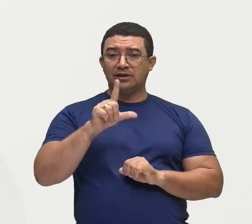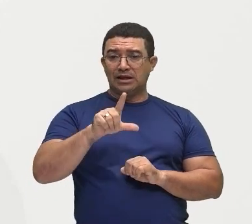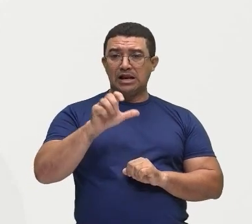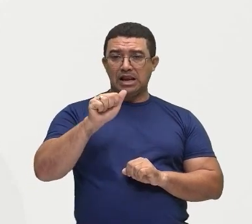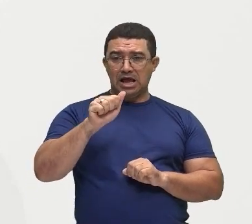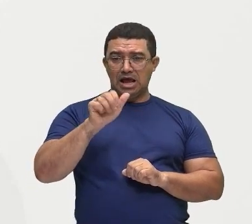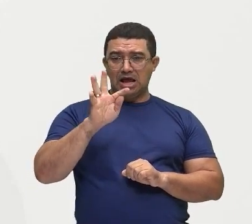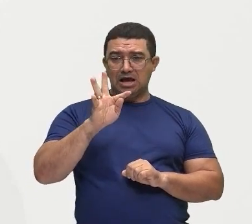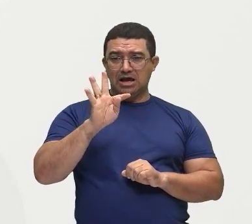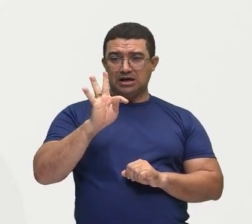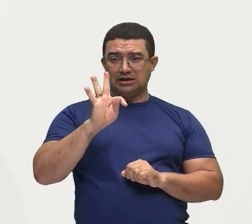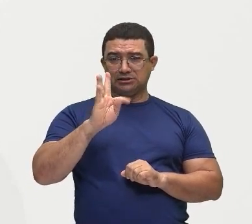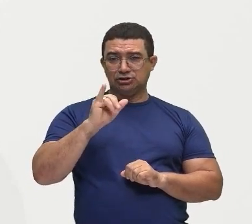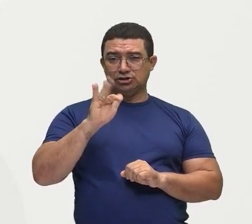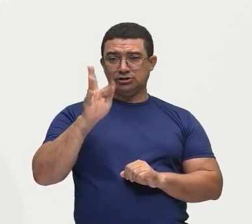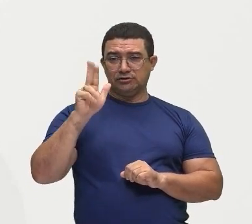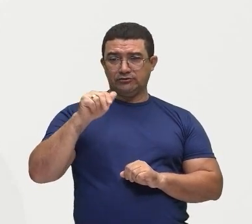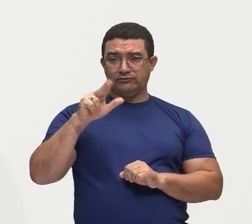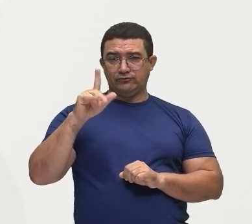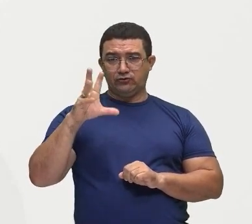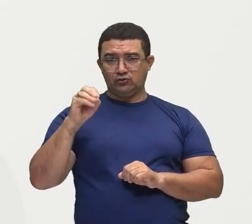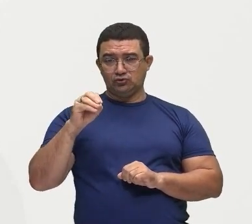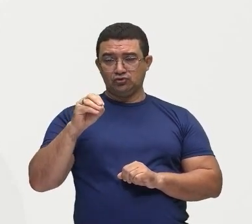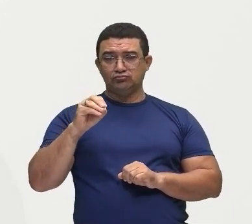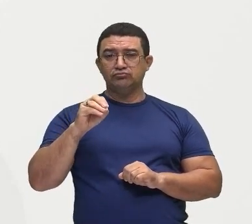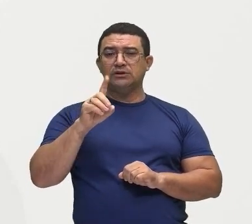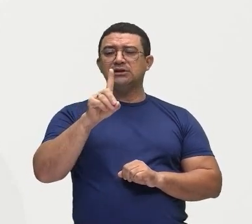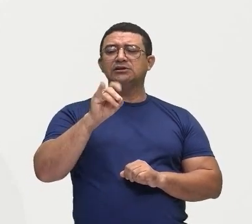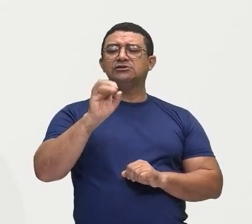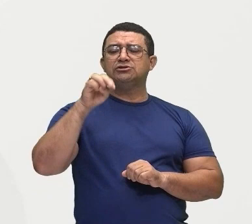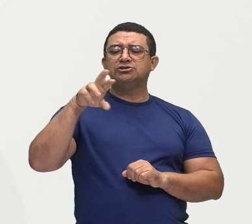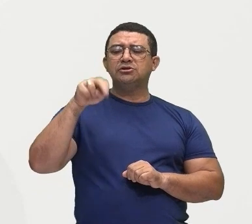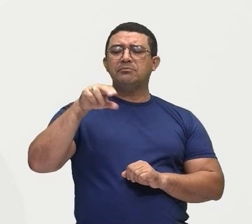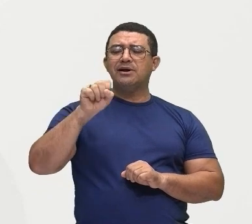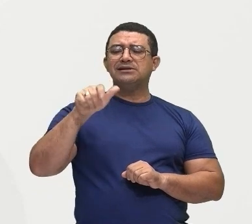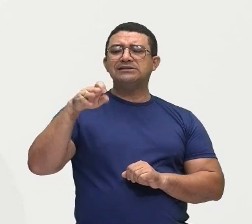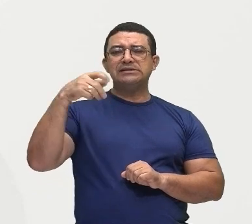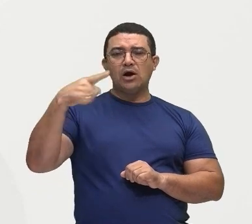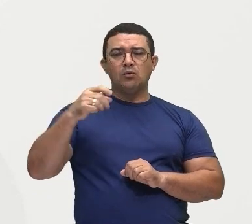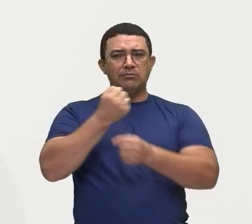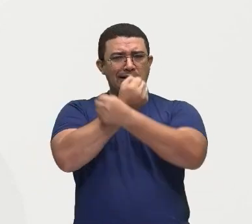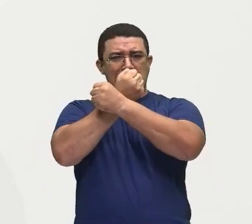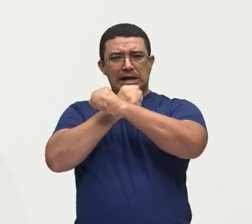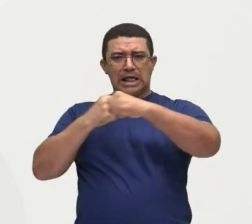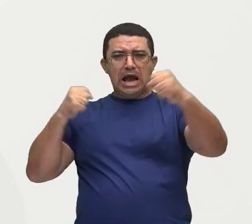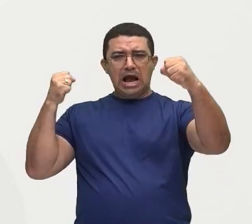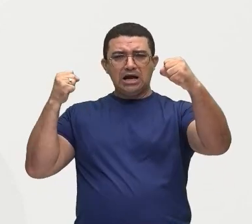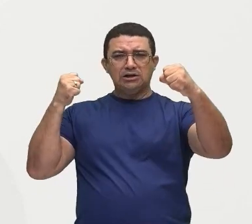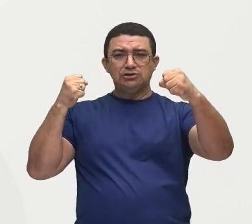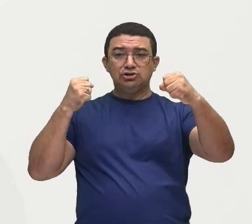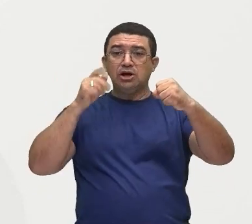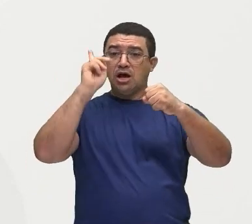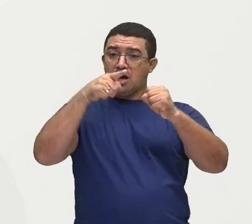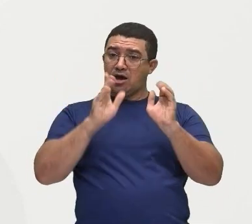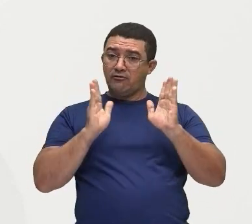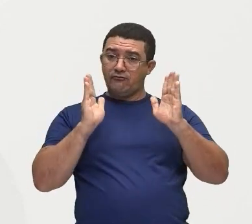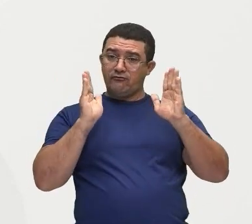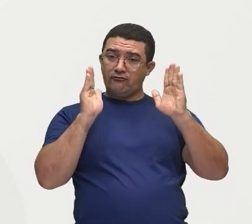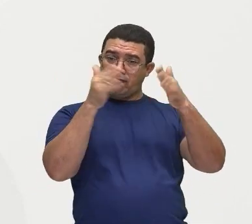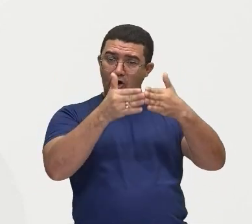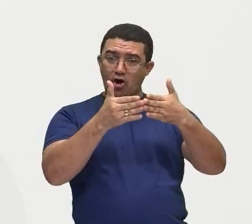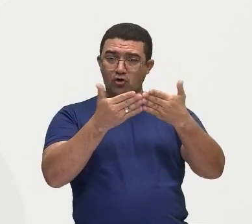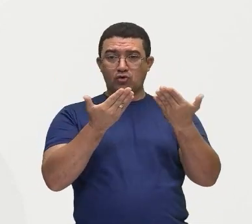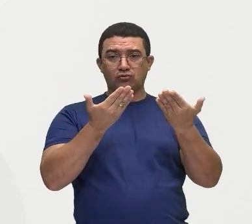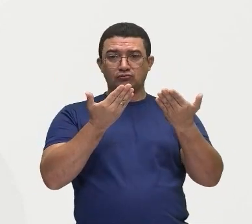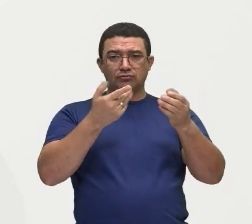ali para praticar a atividade da agricultura, principalmente voltada para exportação, como a